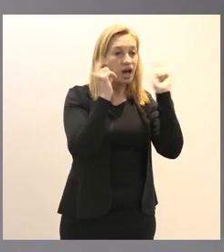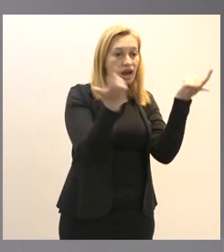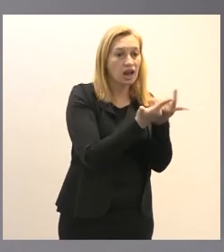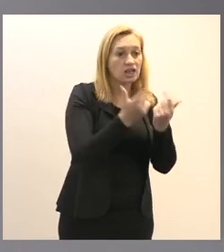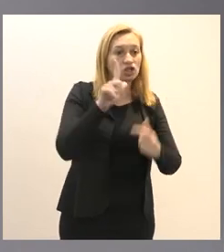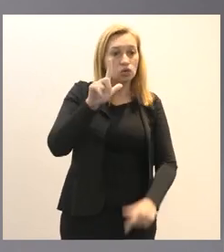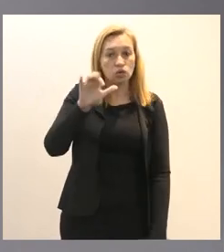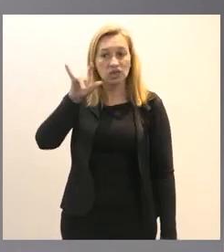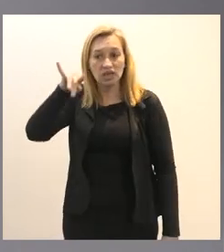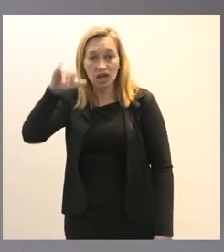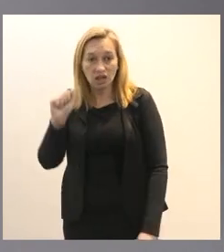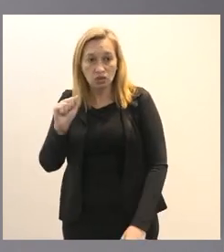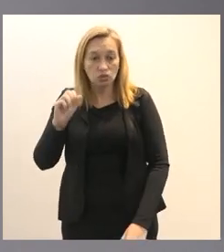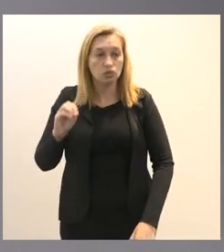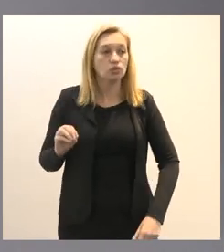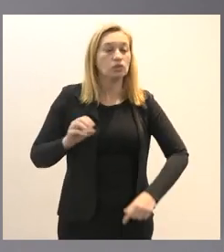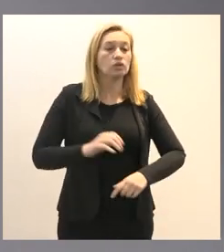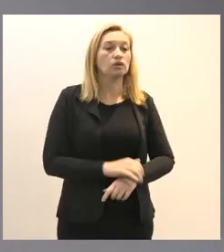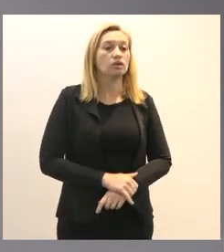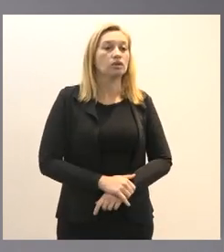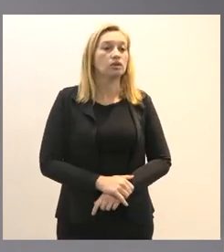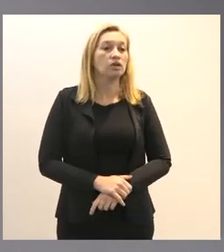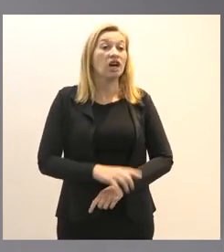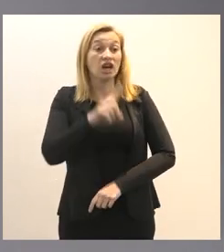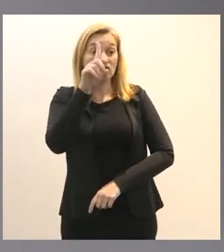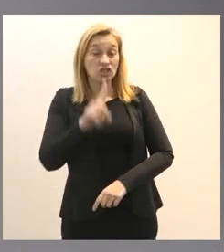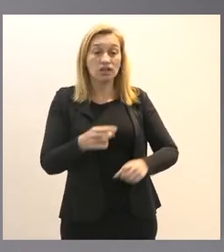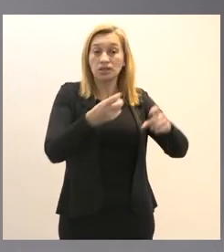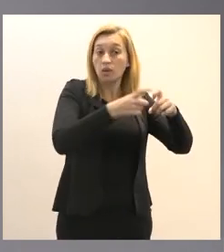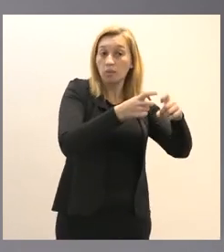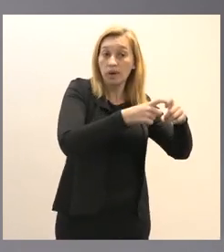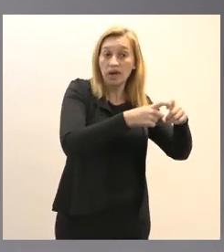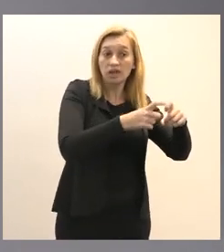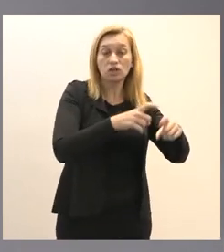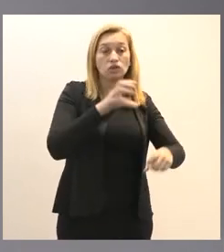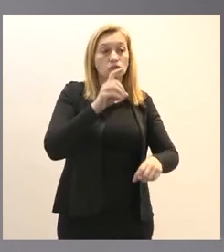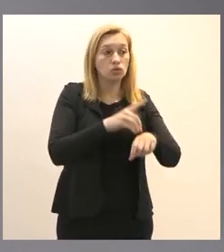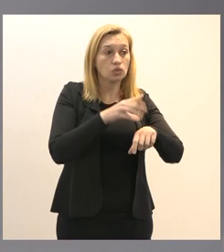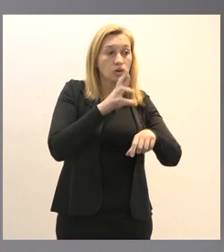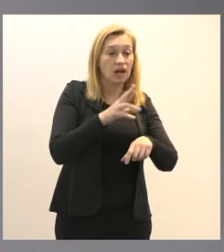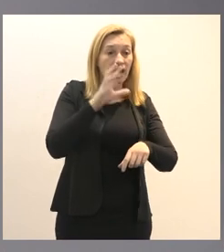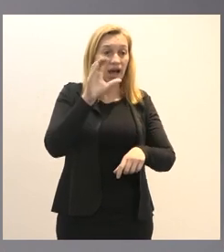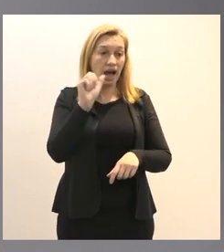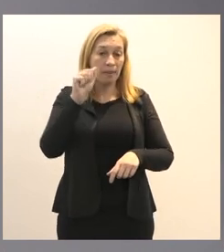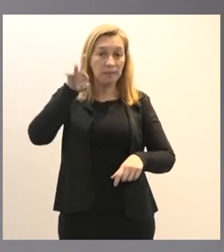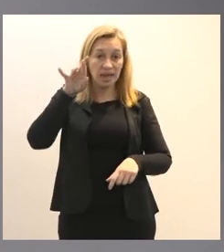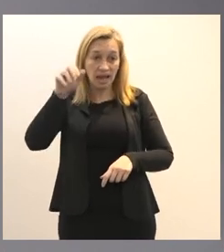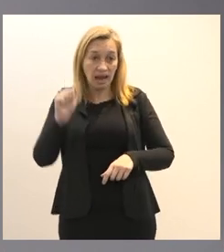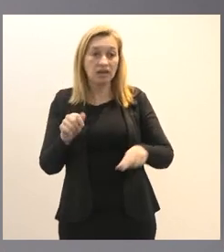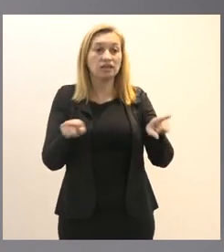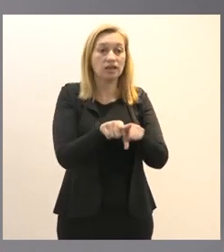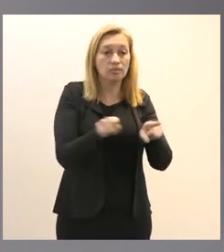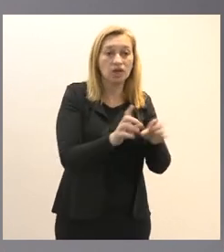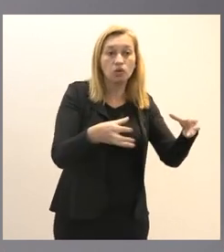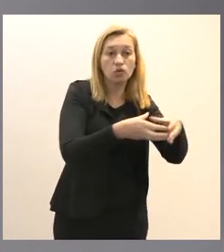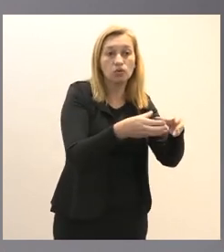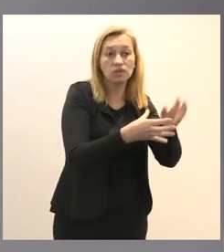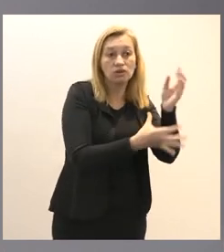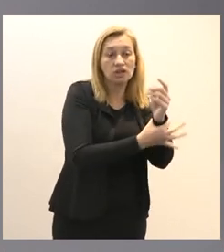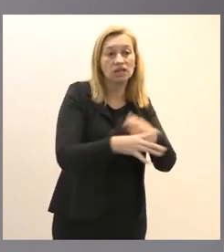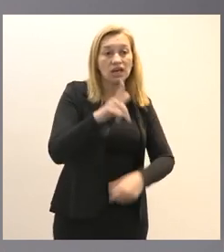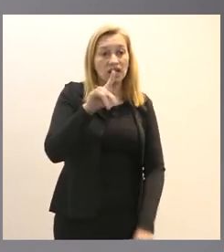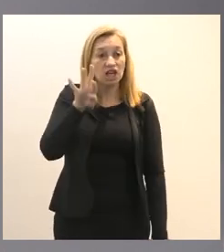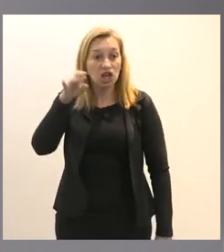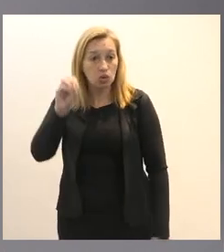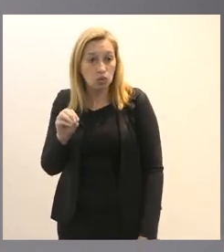Comercial a Direção Médica Doutora Camila Departamento de Segurança Grego o